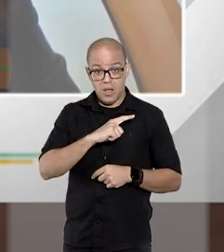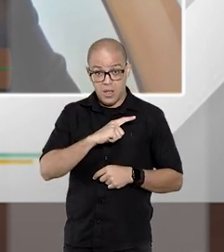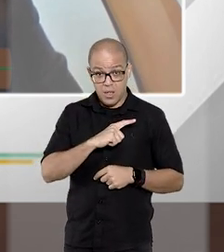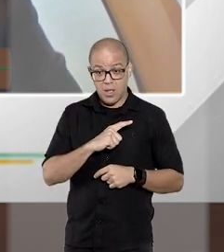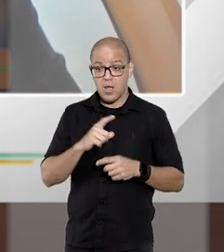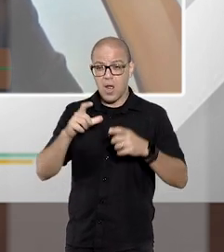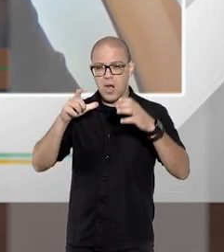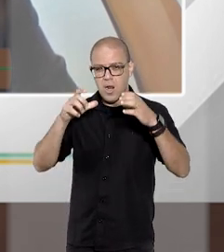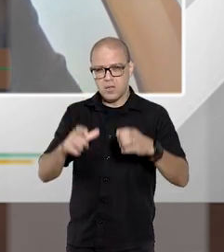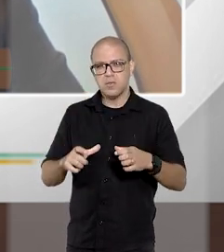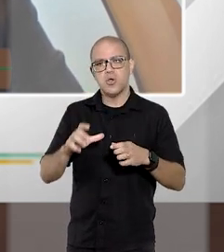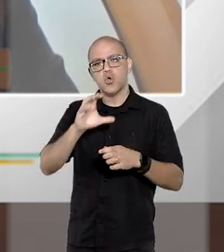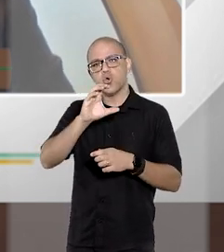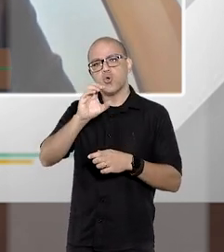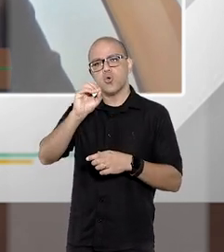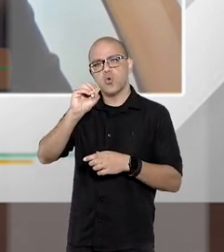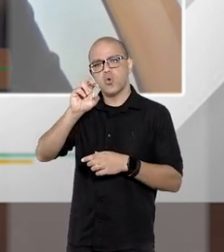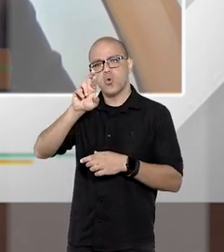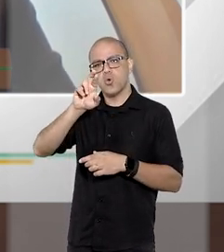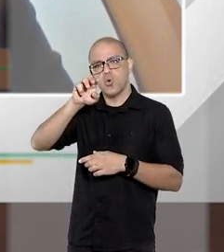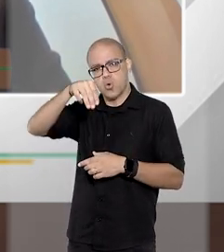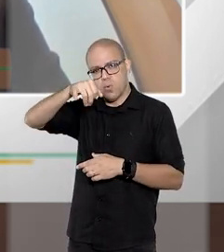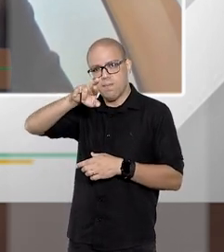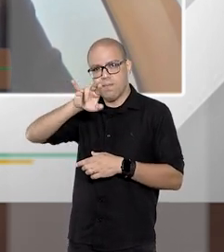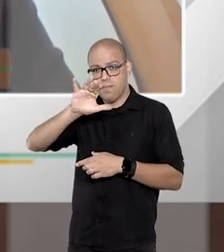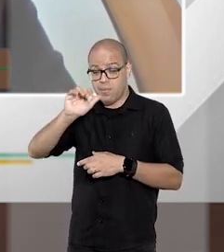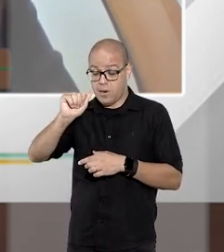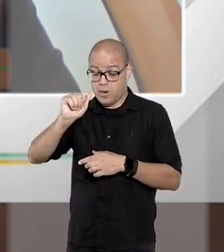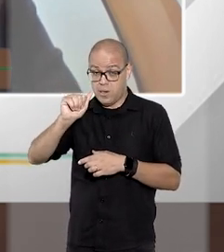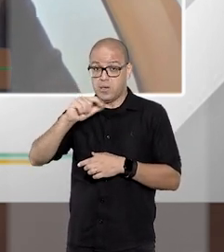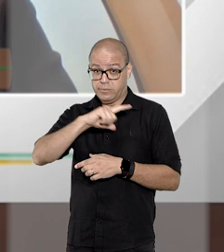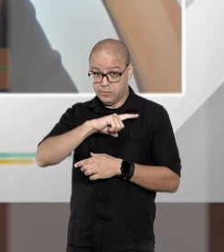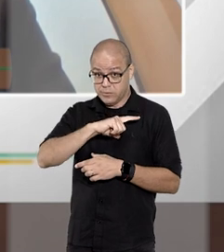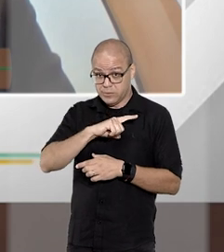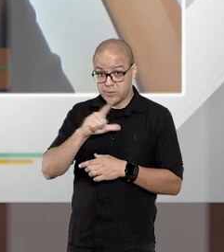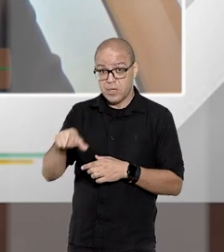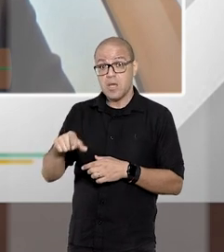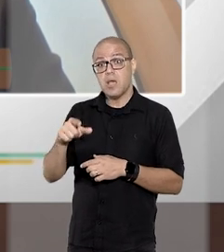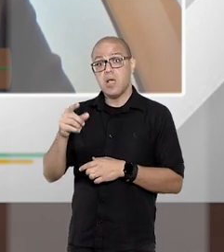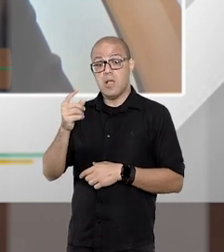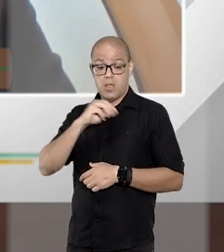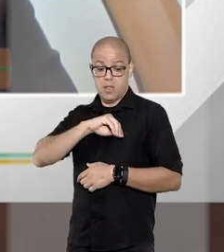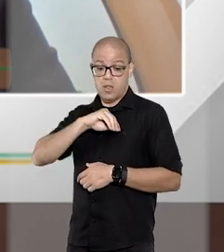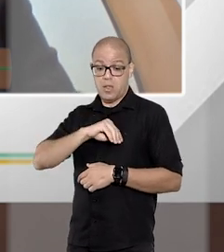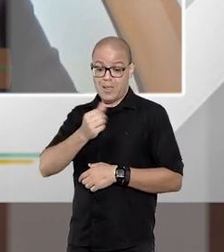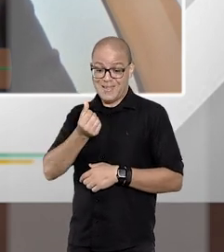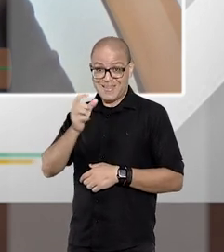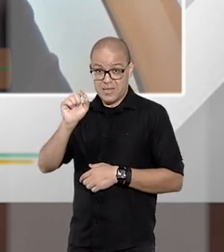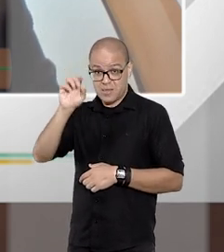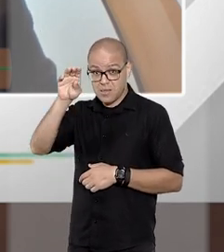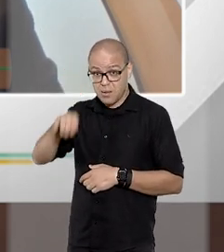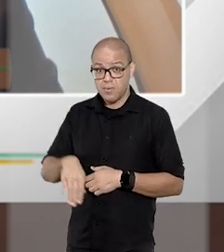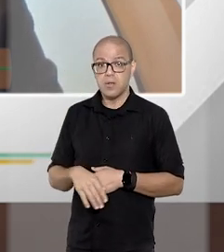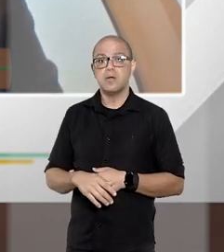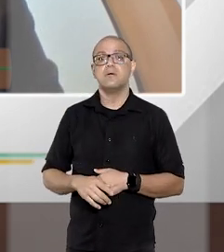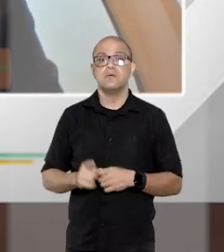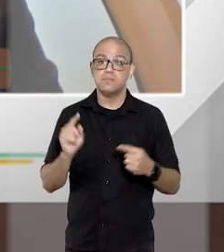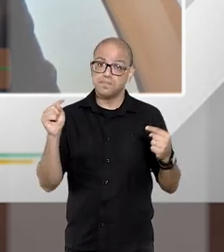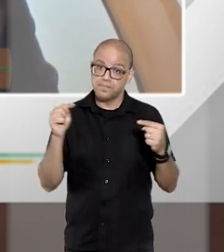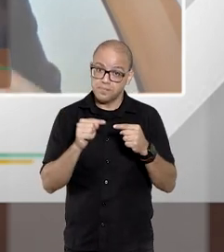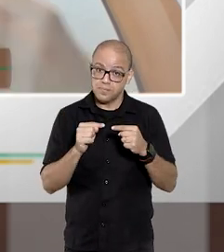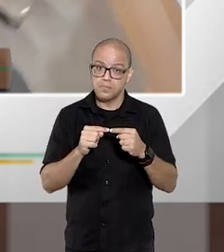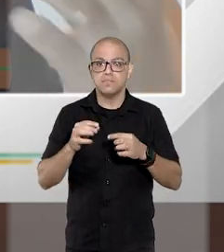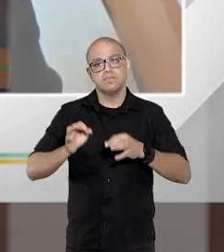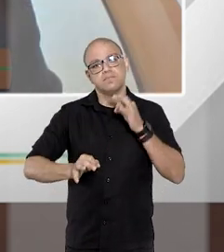Juizado instalado na comarca necessariamente aquela ação se for de valor inferior a 60 salários ela deve tramitar no